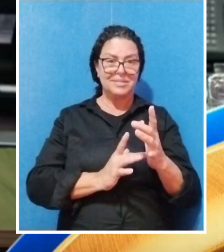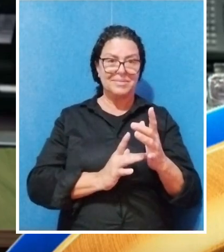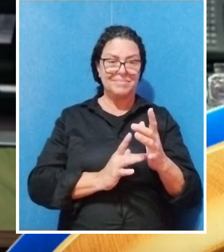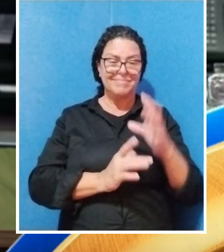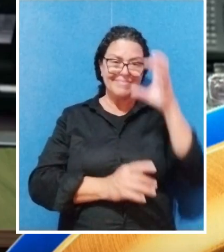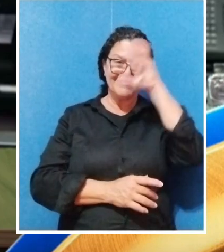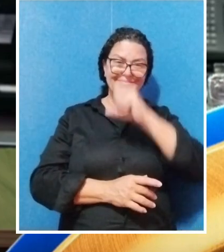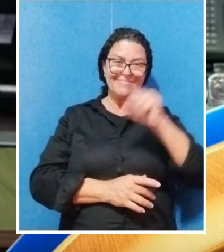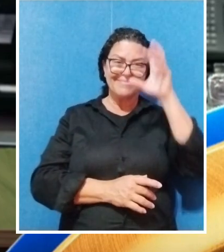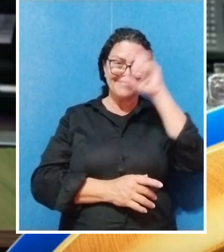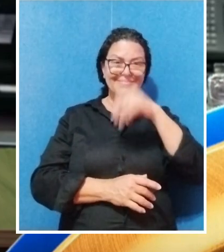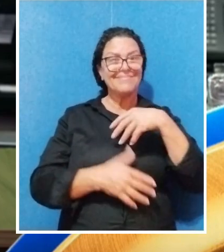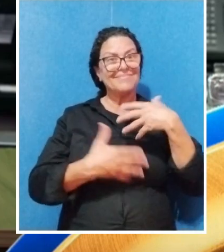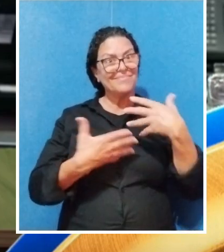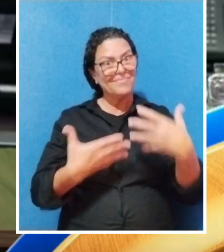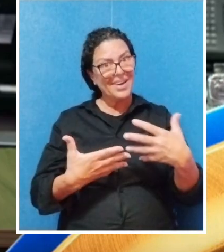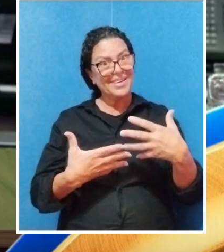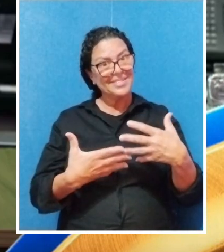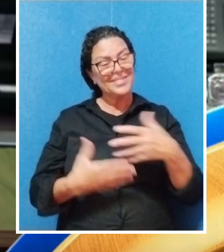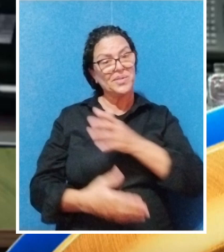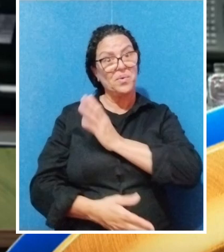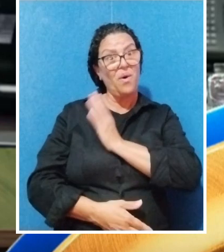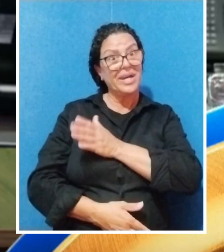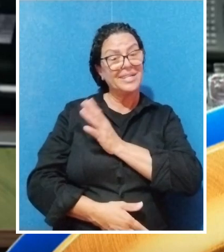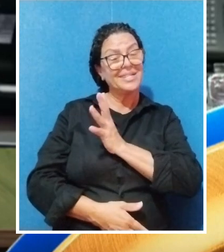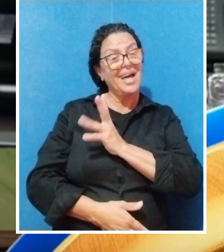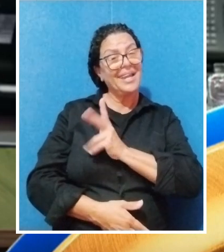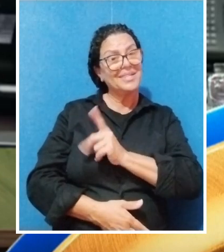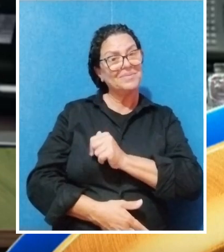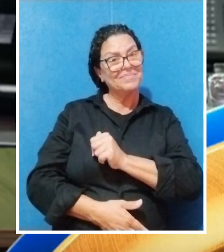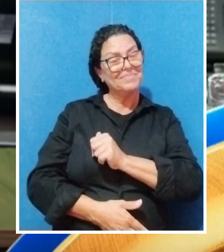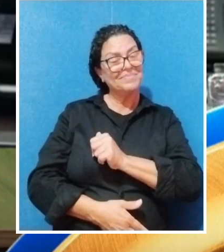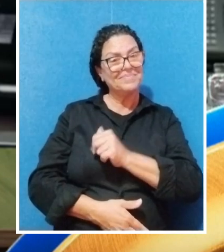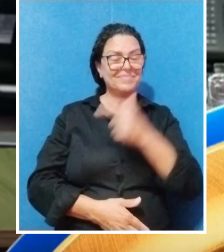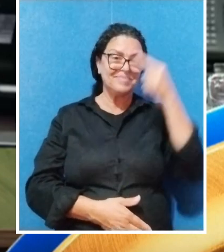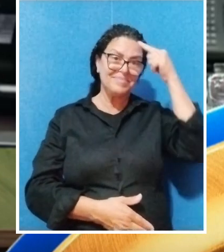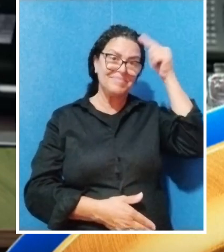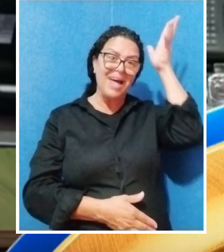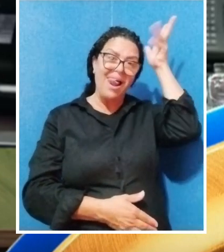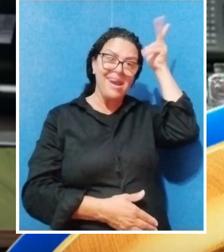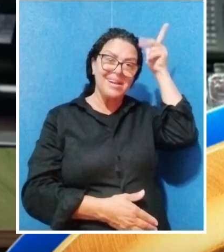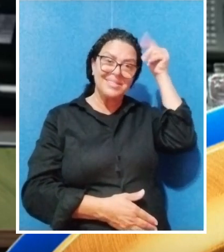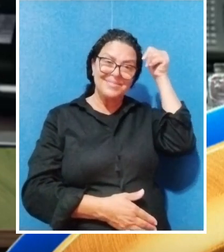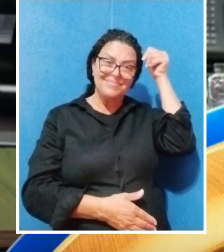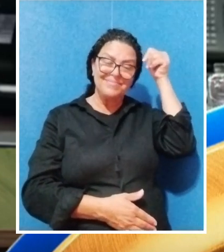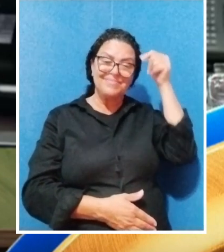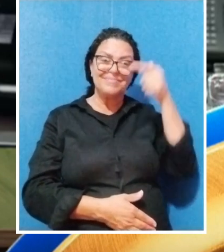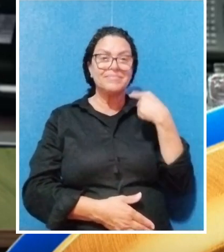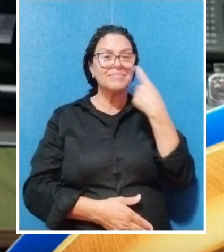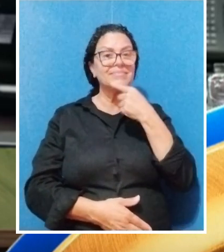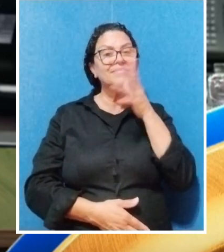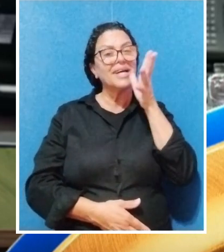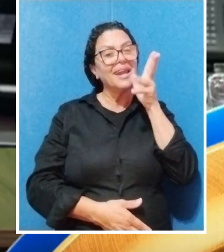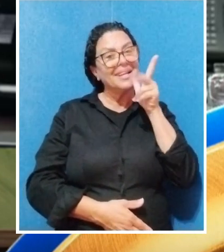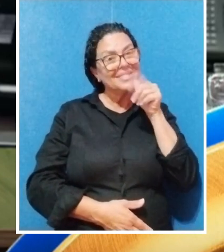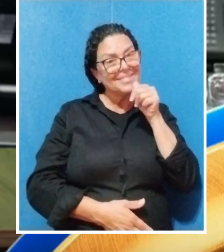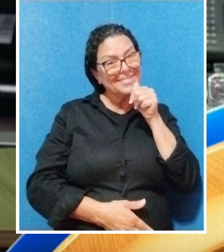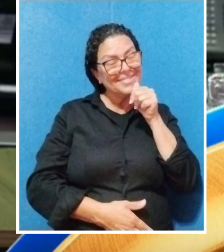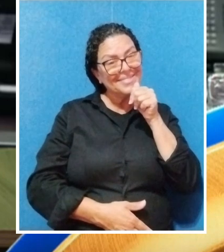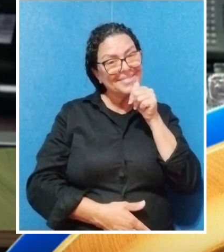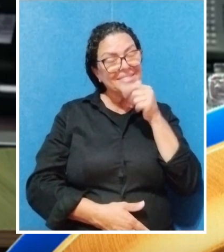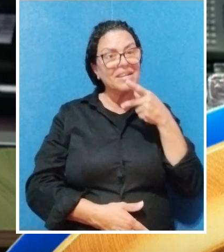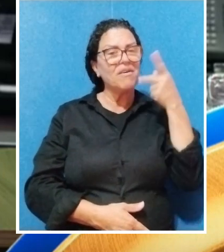Há muito aprendizado nisso. Limpeza do coração. Limpeza da mente. Limpeza da boca.